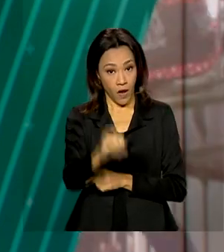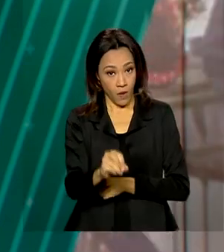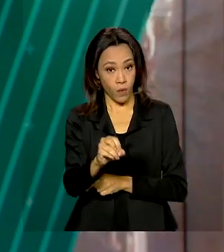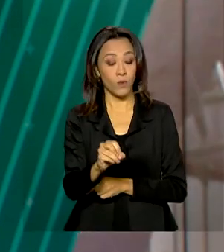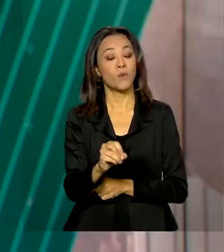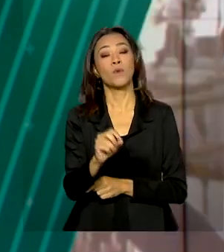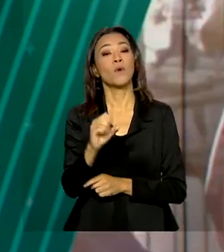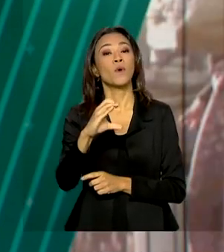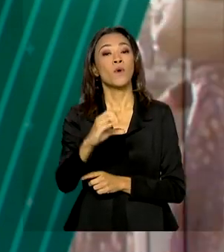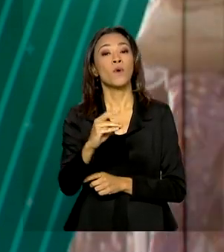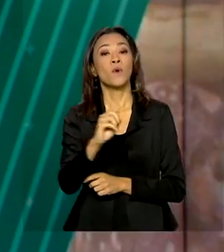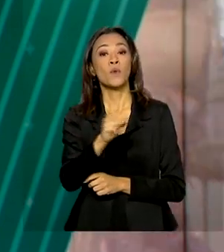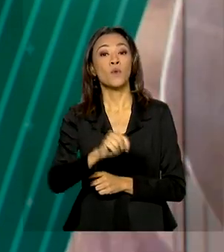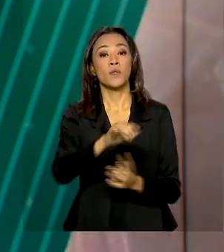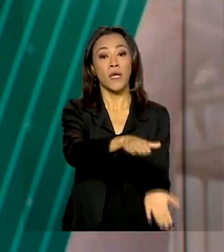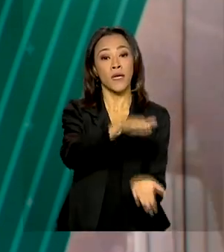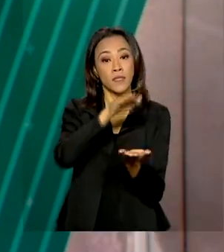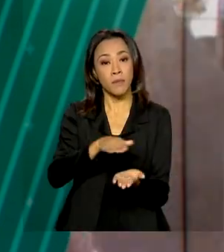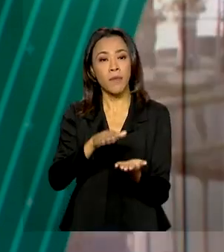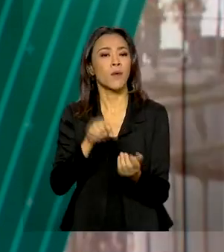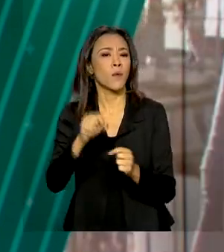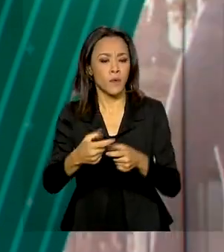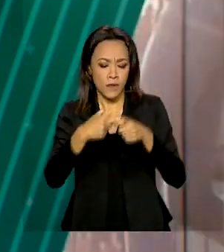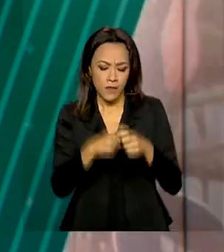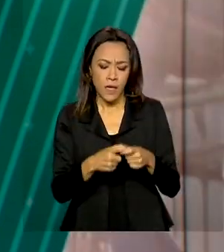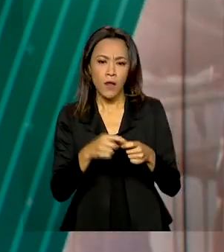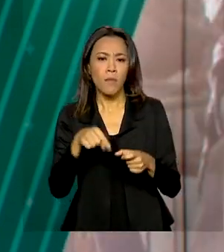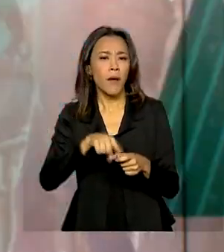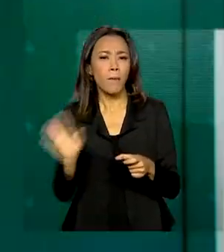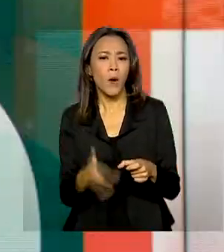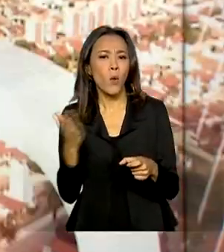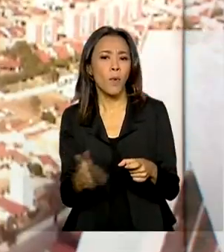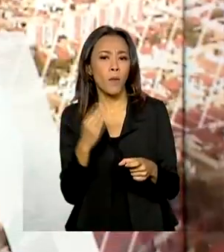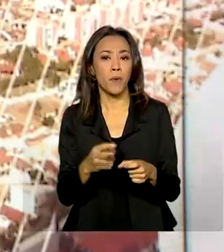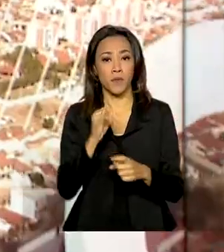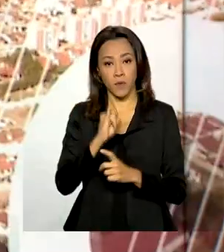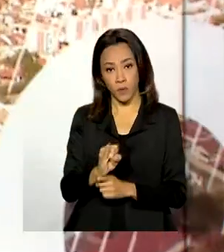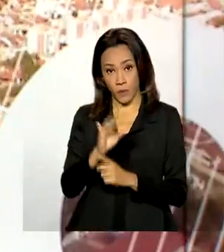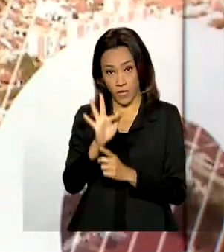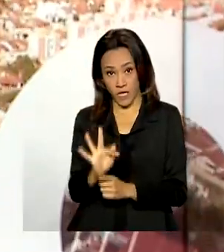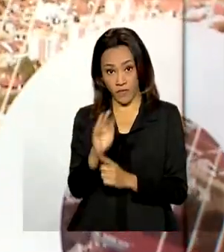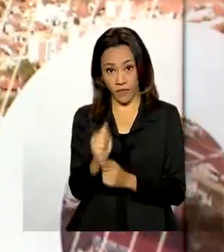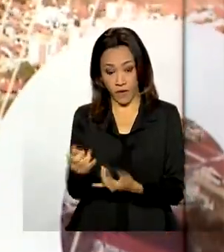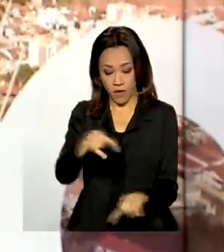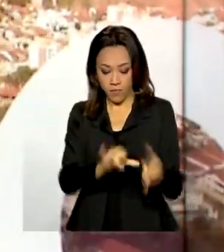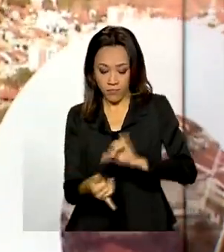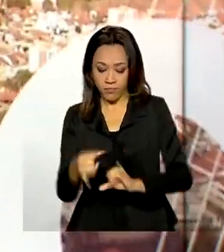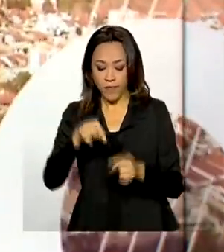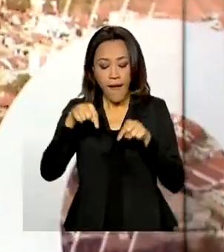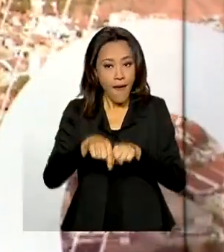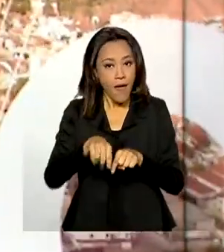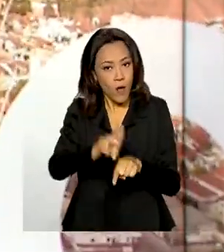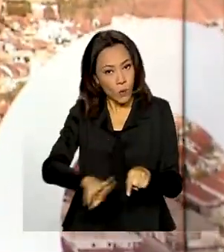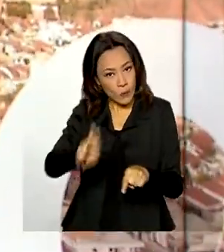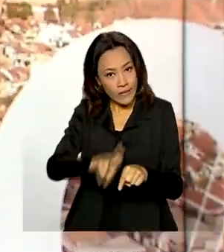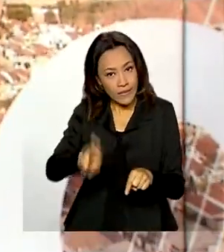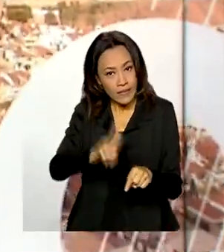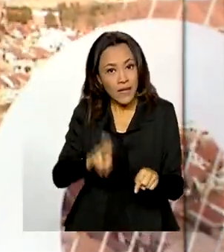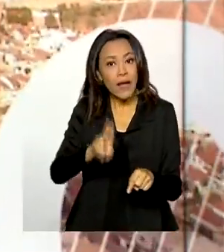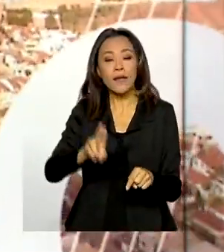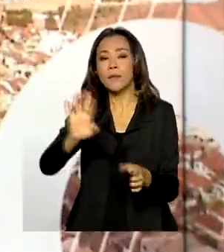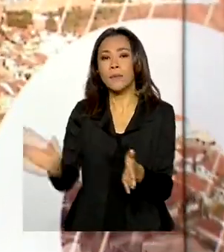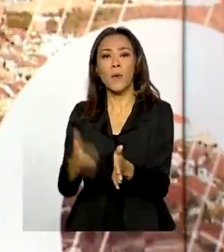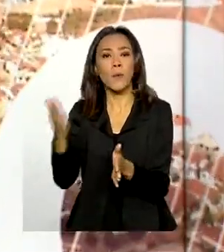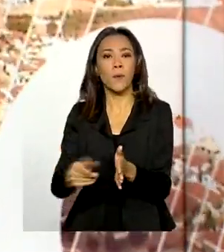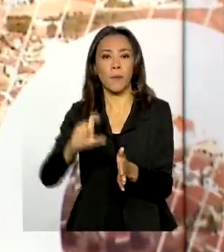e outro de vírus, para a produção própria do IFA nacional da vacina Covid-19. O IFA é a matéria-prima usada para a